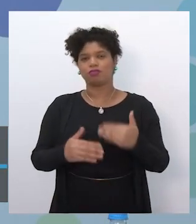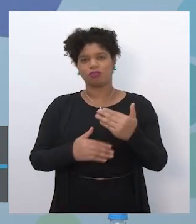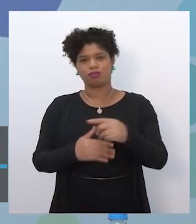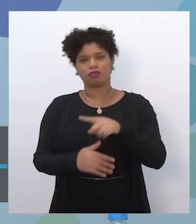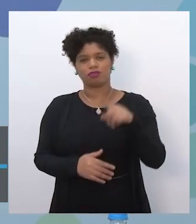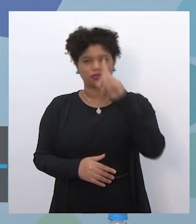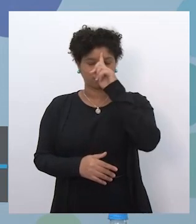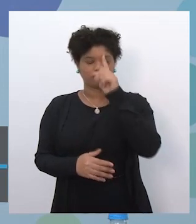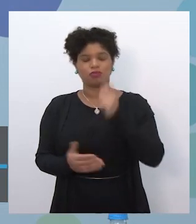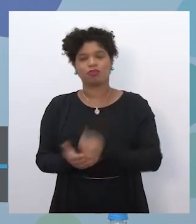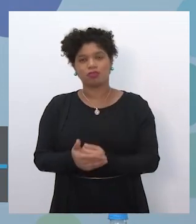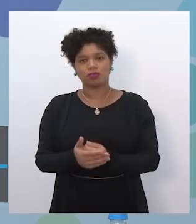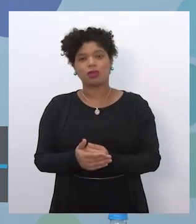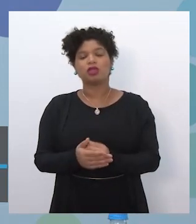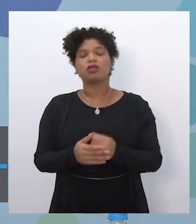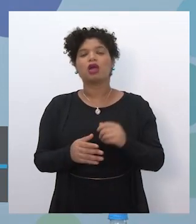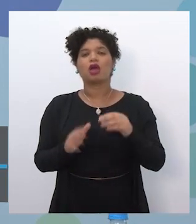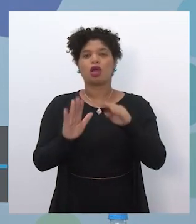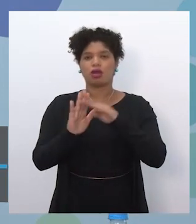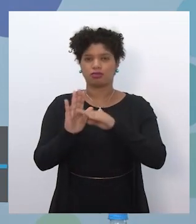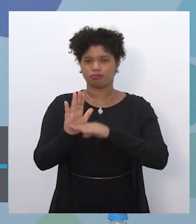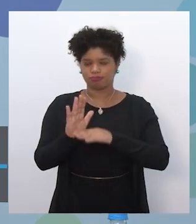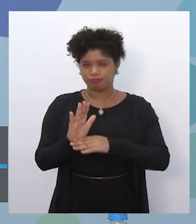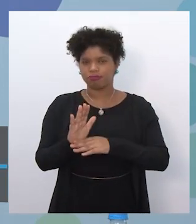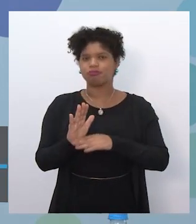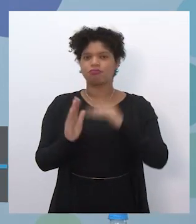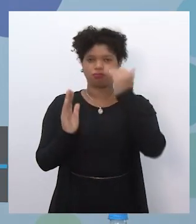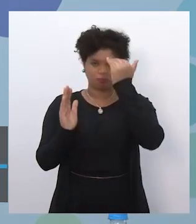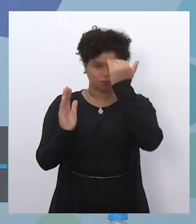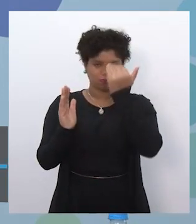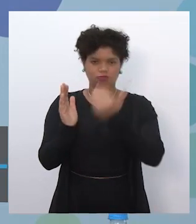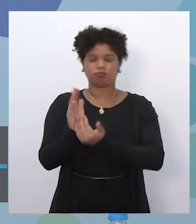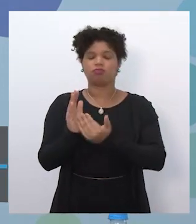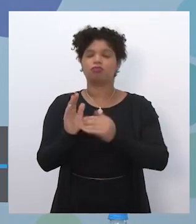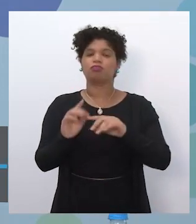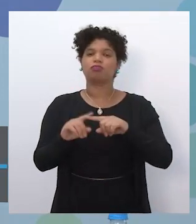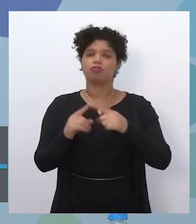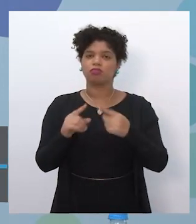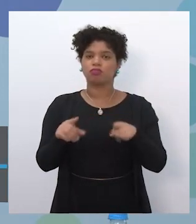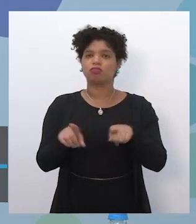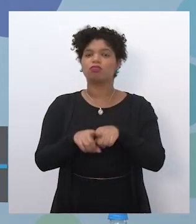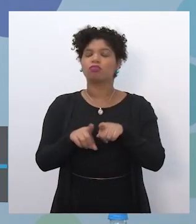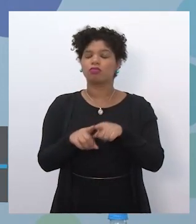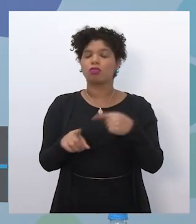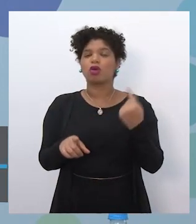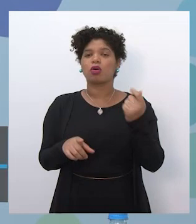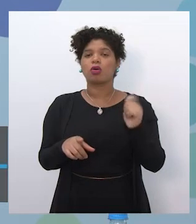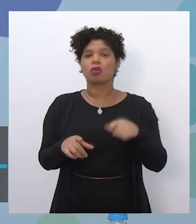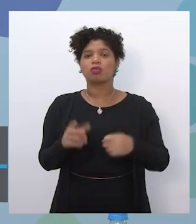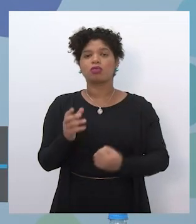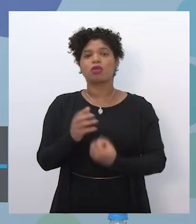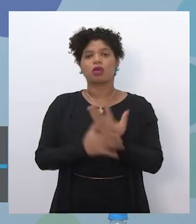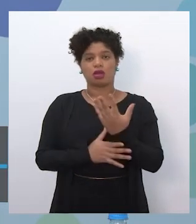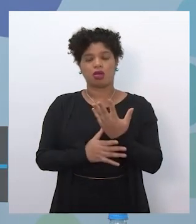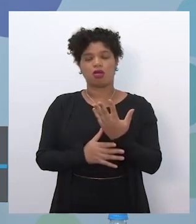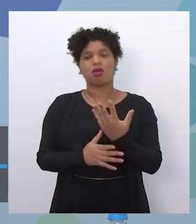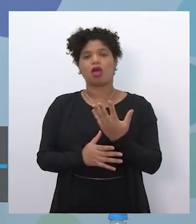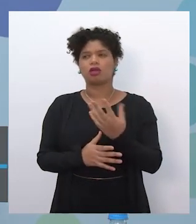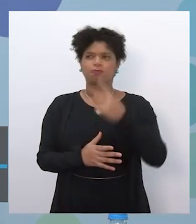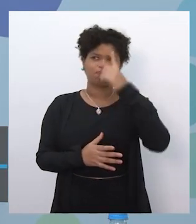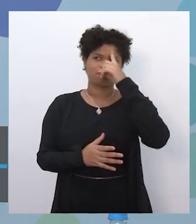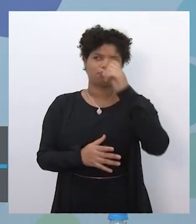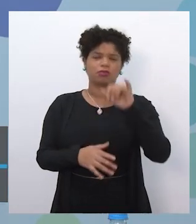vão definir a partir do catálogo que a gente vai disponibilizar, mas também a gente vai criar formas de vocês poderem, ao longo do tempo,